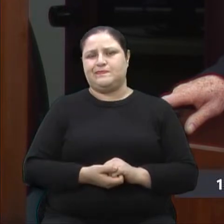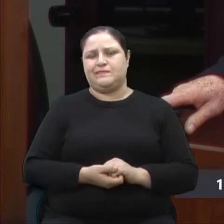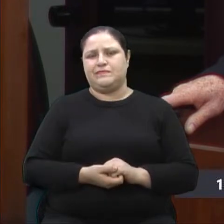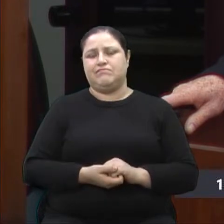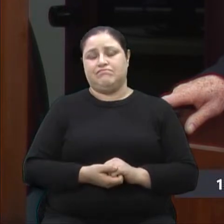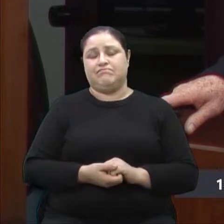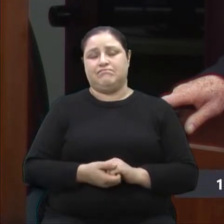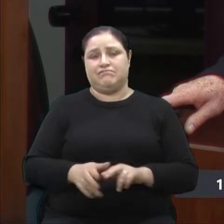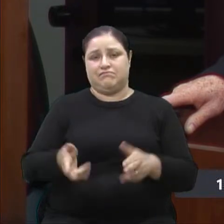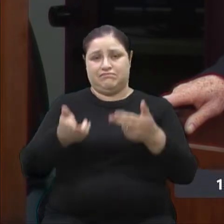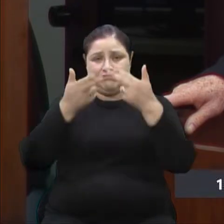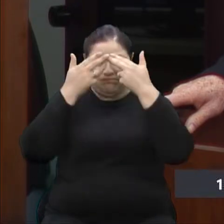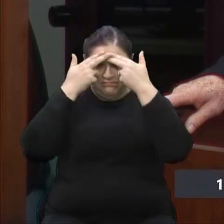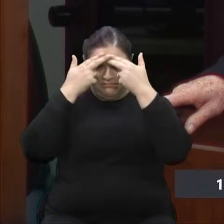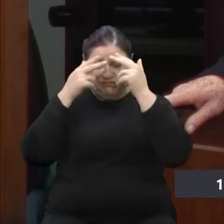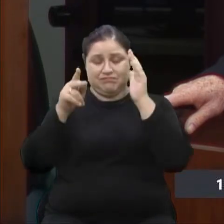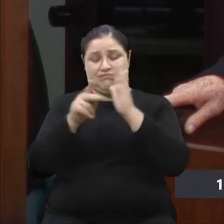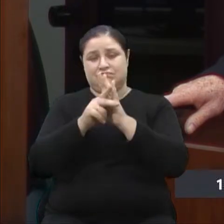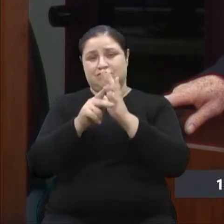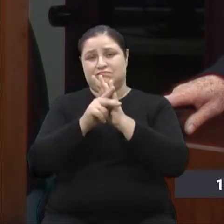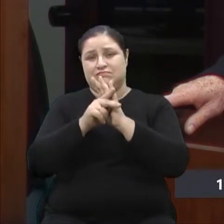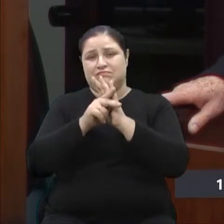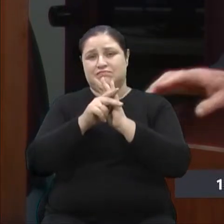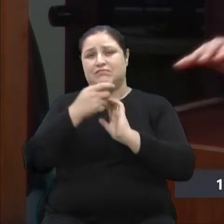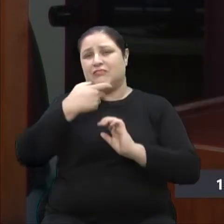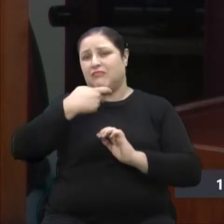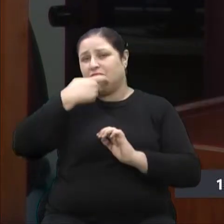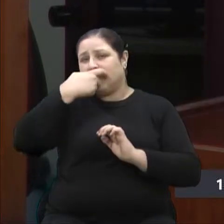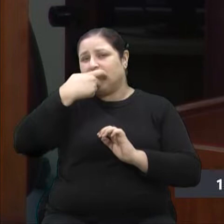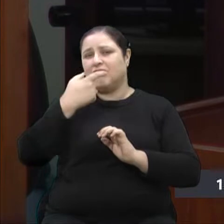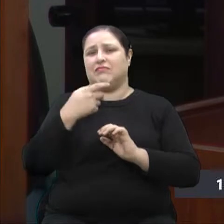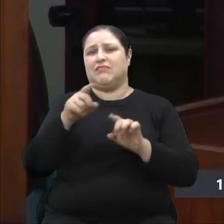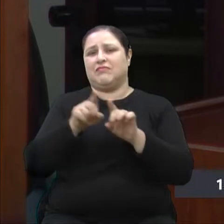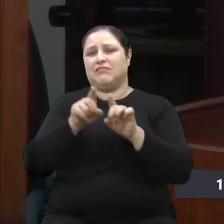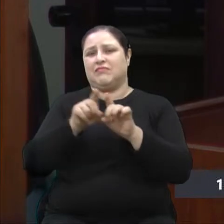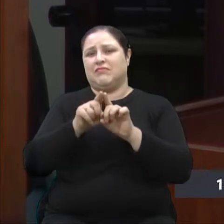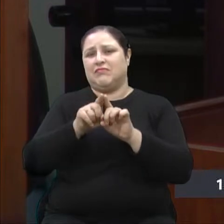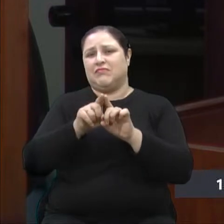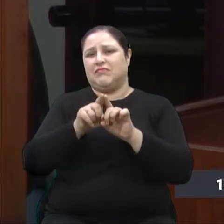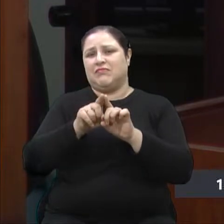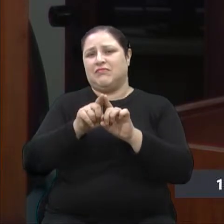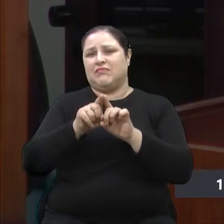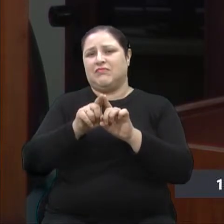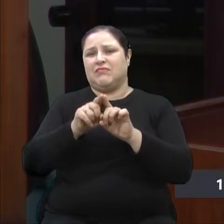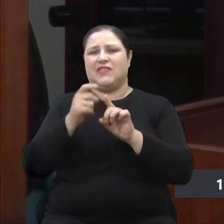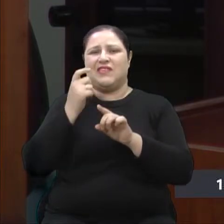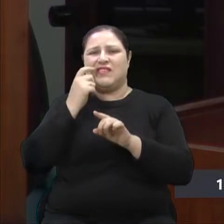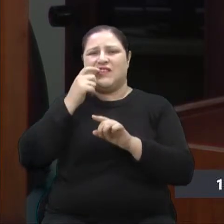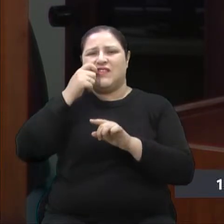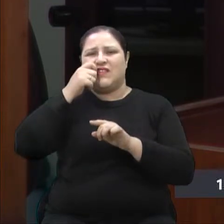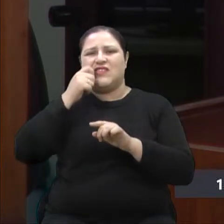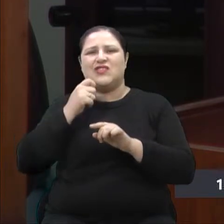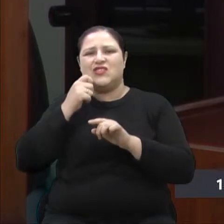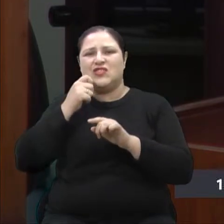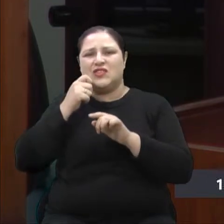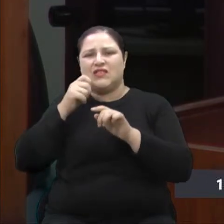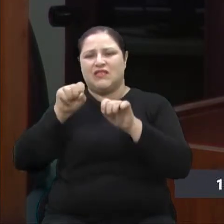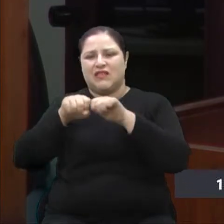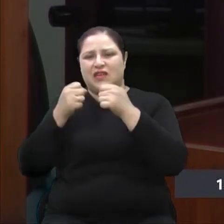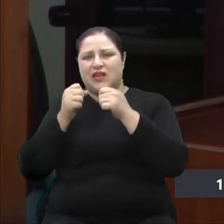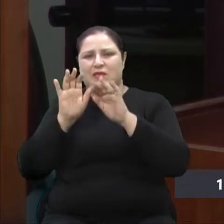Traumas de próteses dentárias, restos de raízes que ficam na boca por muito e muito tempo.